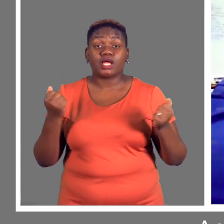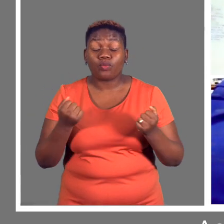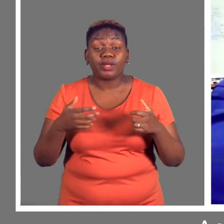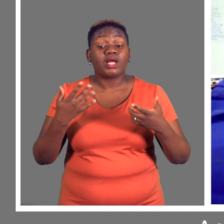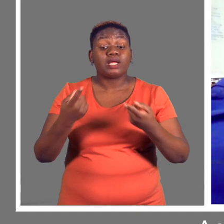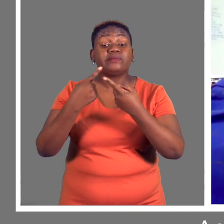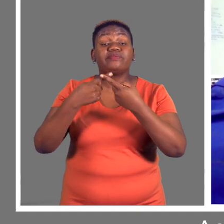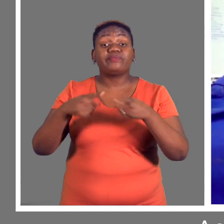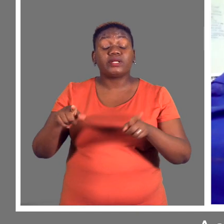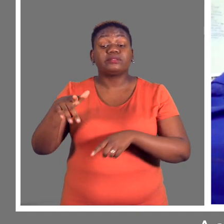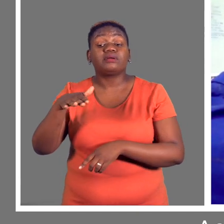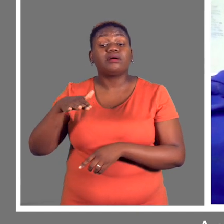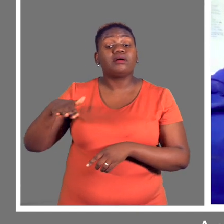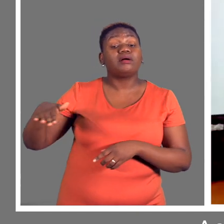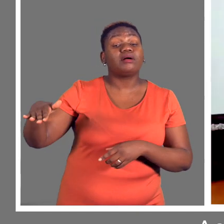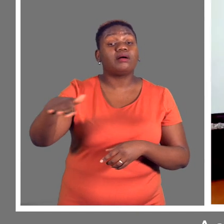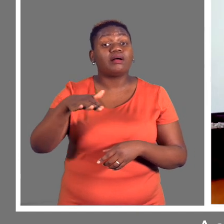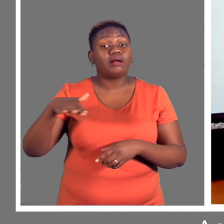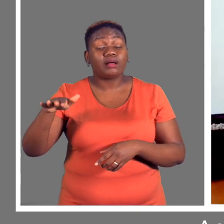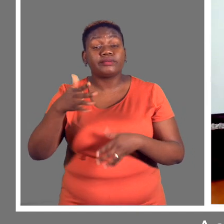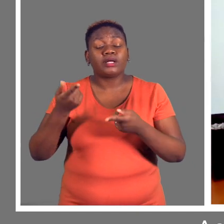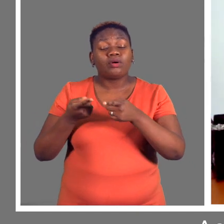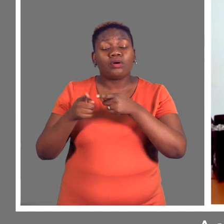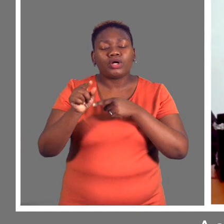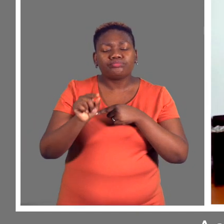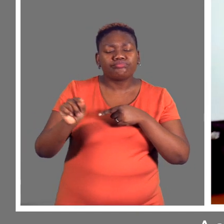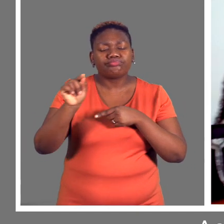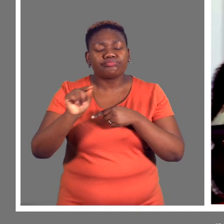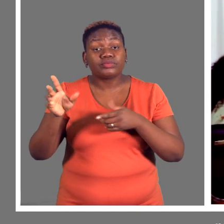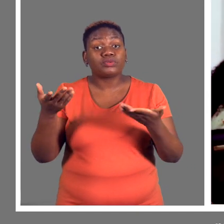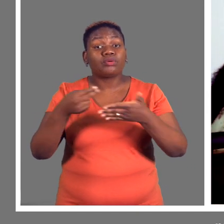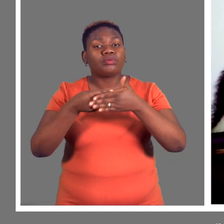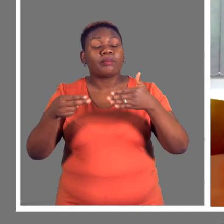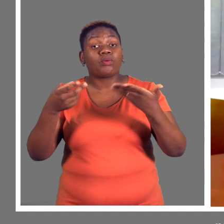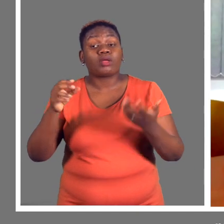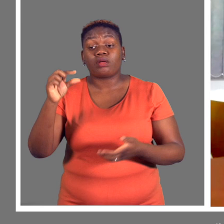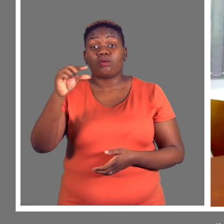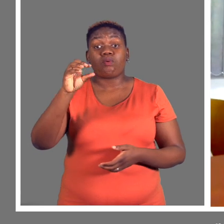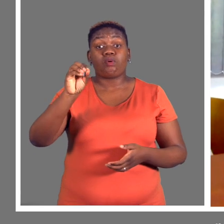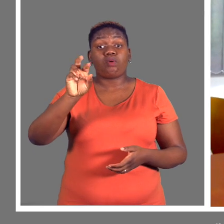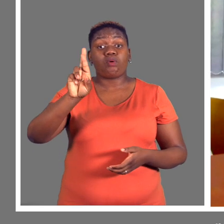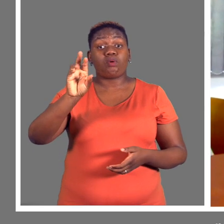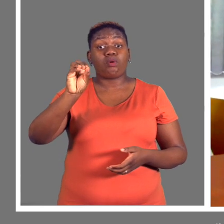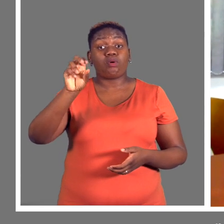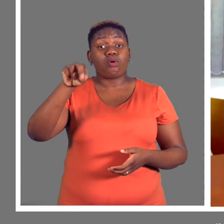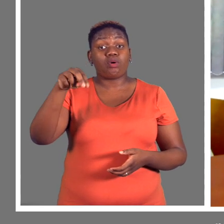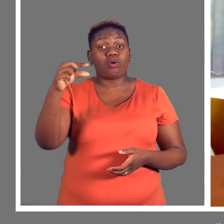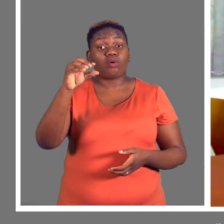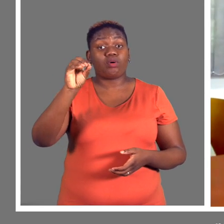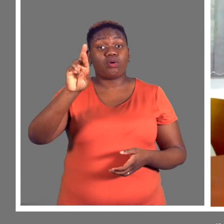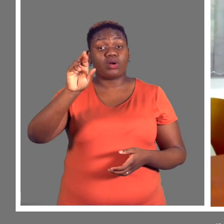A capacitação abrangeu técnicos de saúde de diferentes áreas, representando os distritos de Guarangosa,